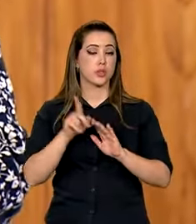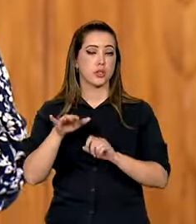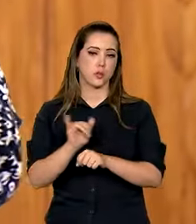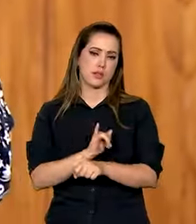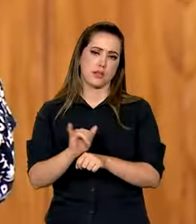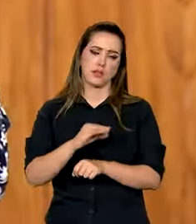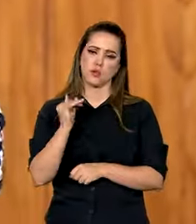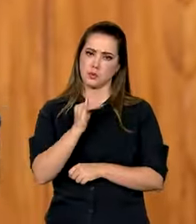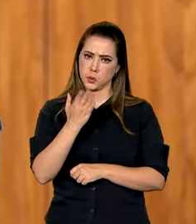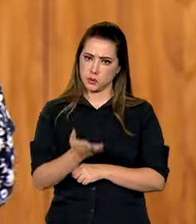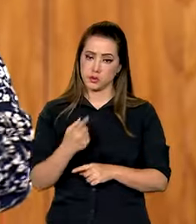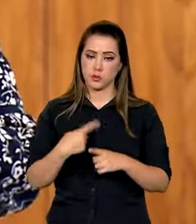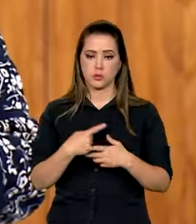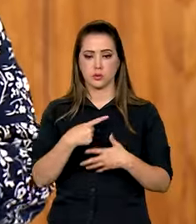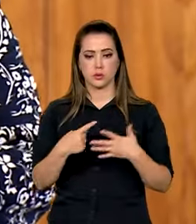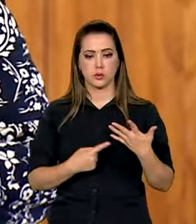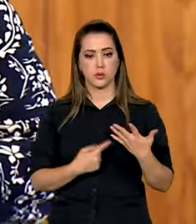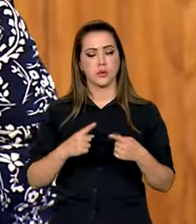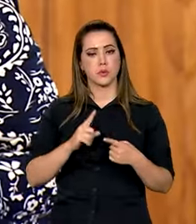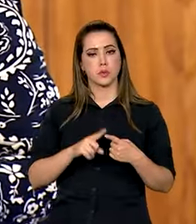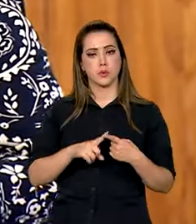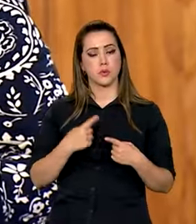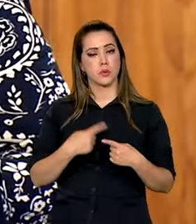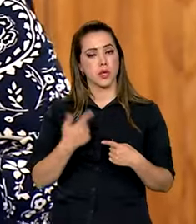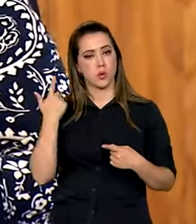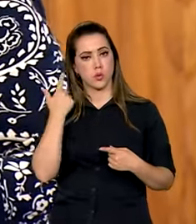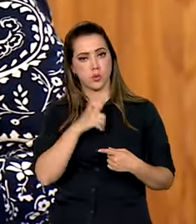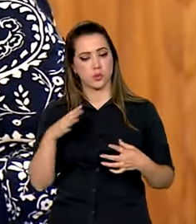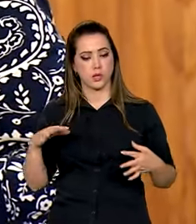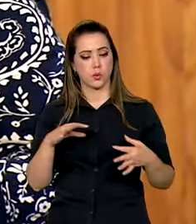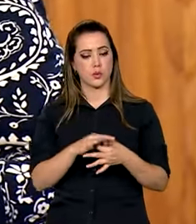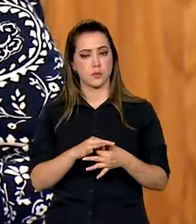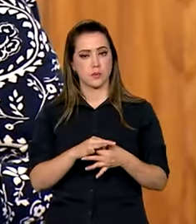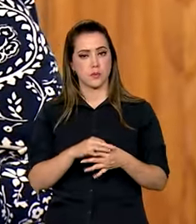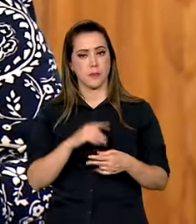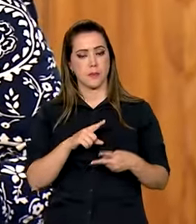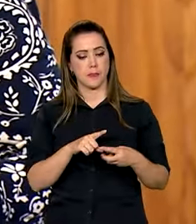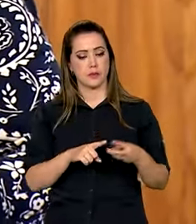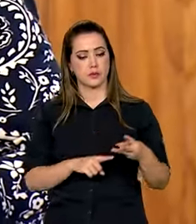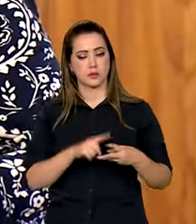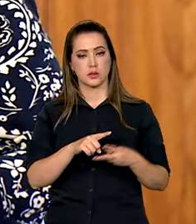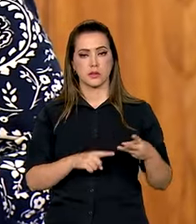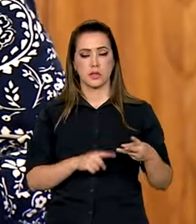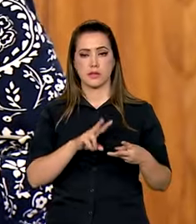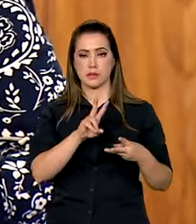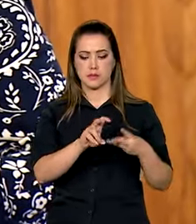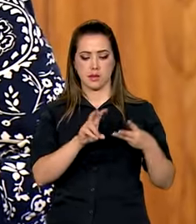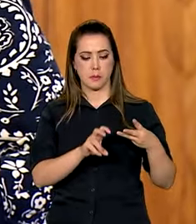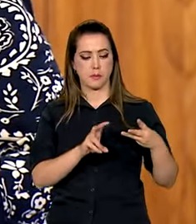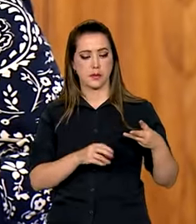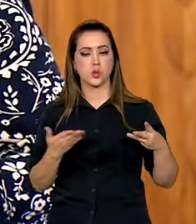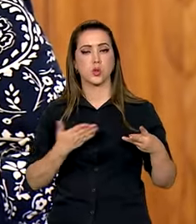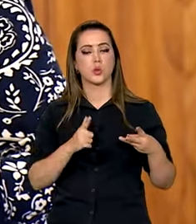por vários motivos. Eu acho que o primeiro deles é que ele consegue unificar três das principais pautas que